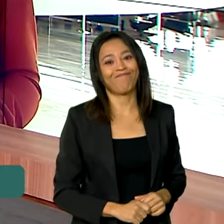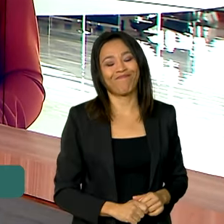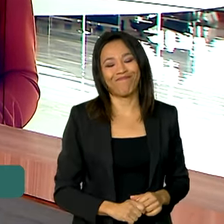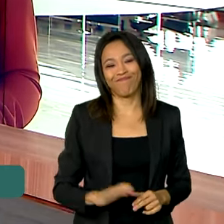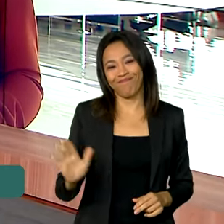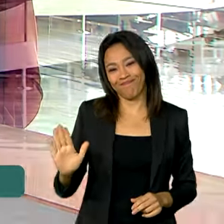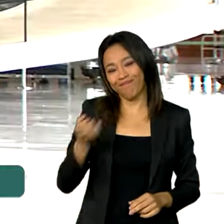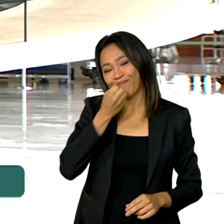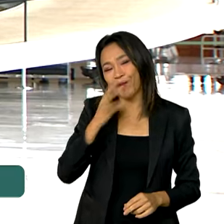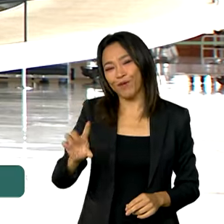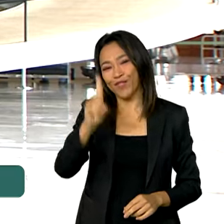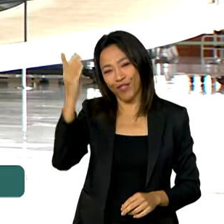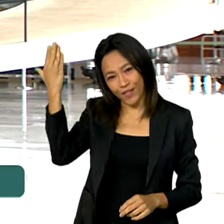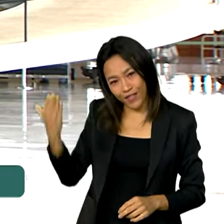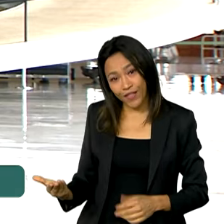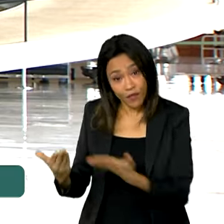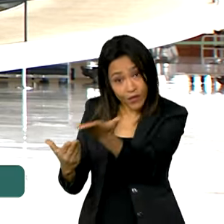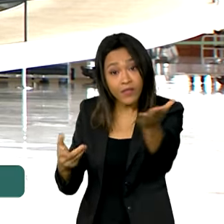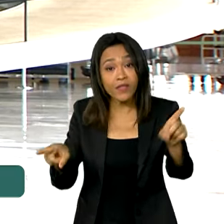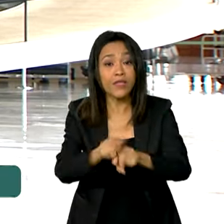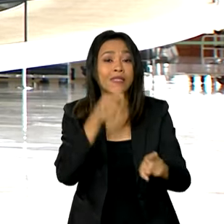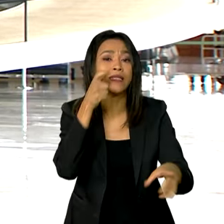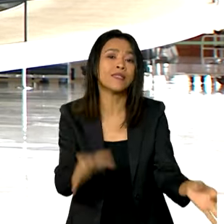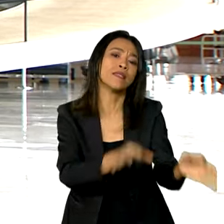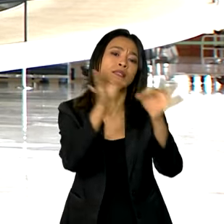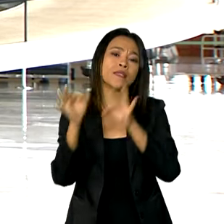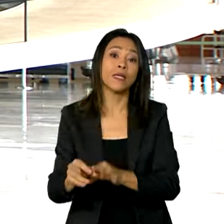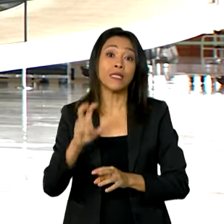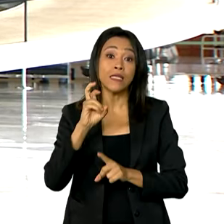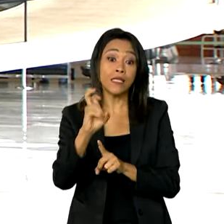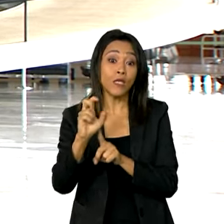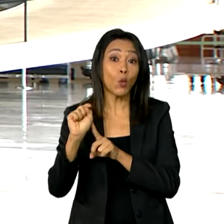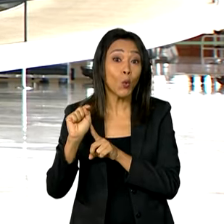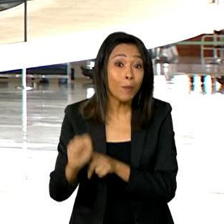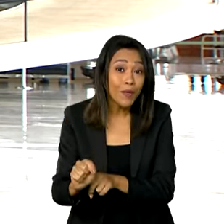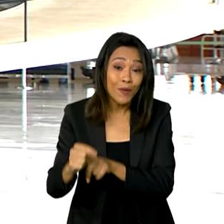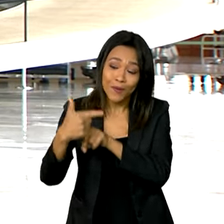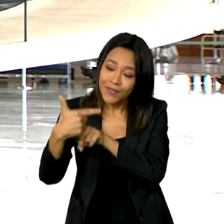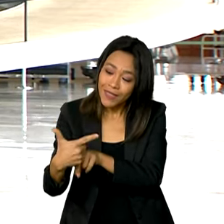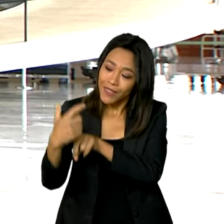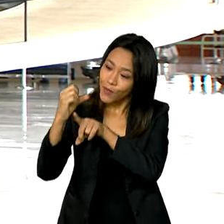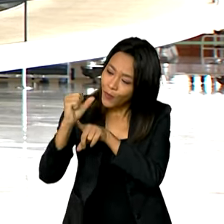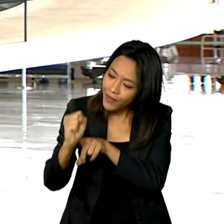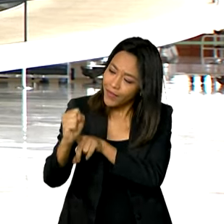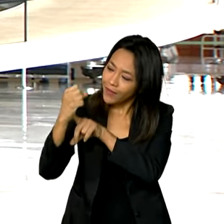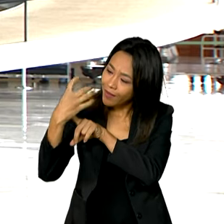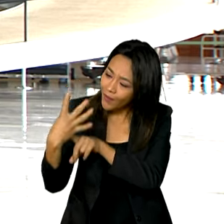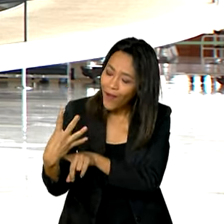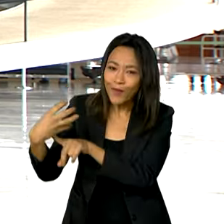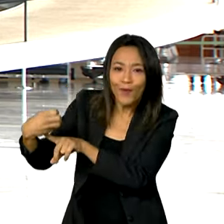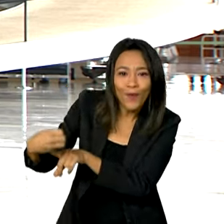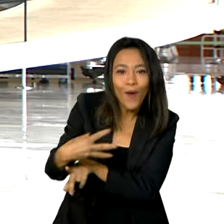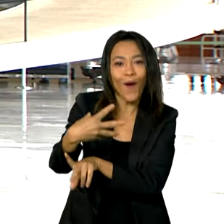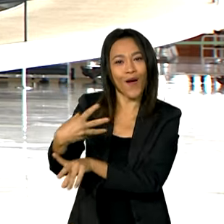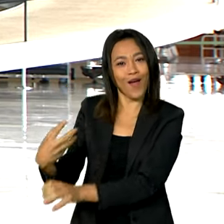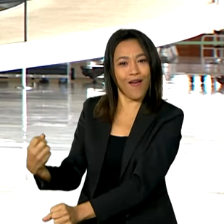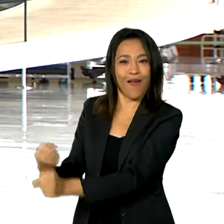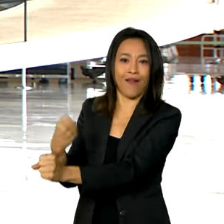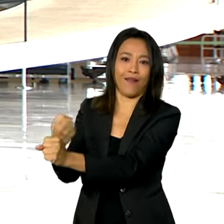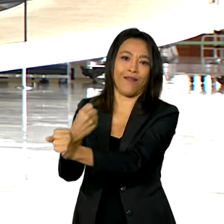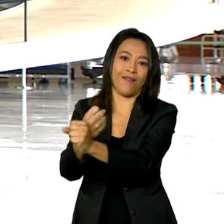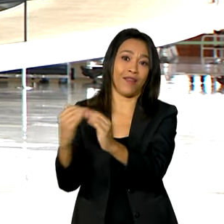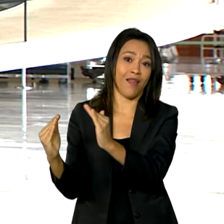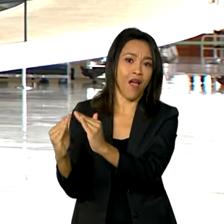Bom dia, Vanessa. Bom dia para você que nos acompanha. São 5.284 novas unidades habitacionais,